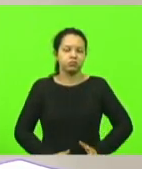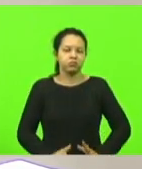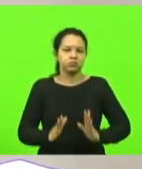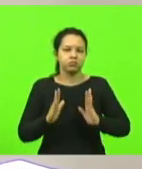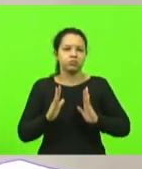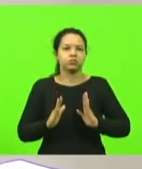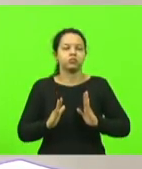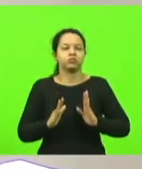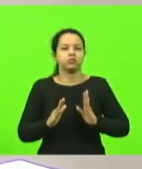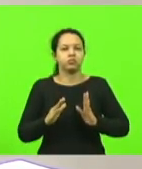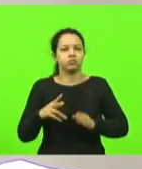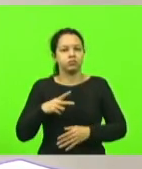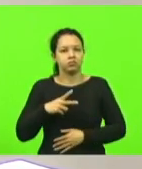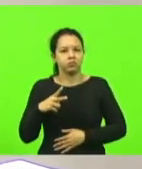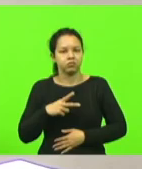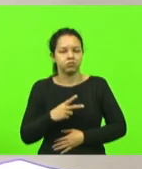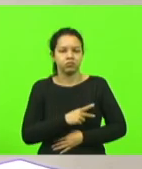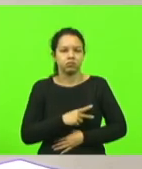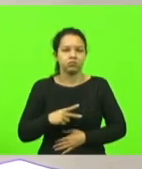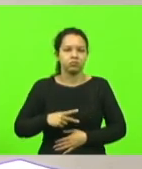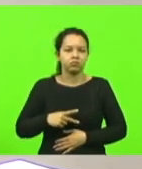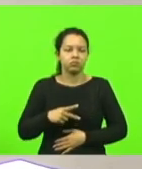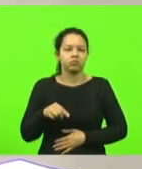Catarina. Em votação,